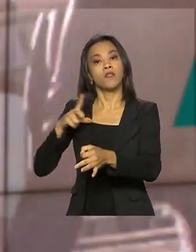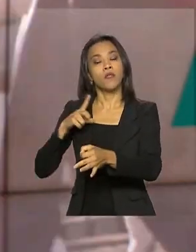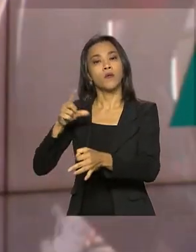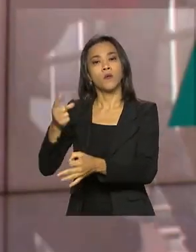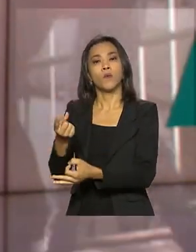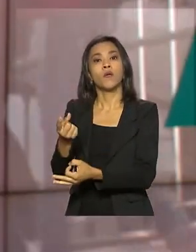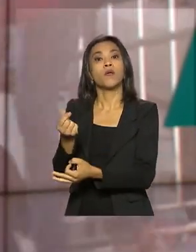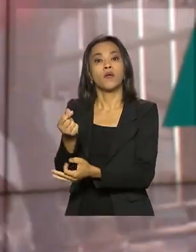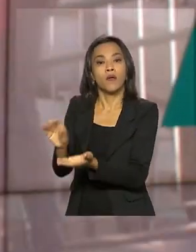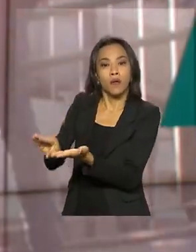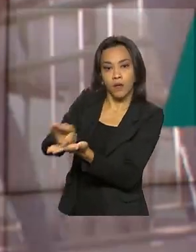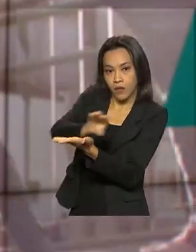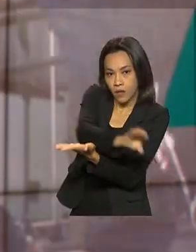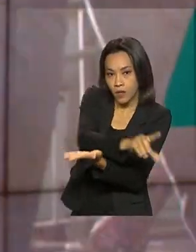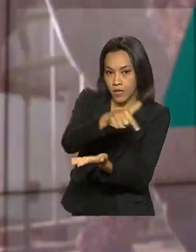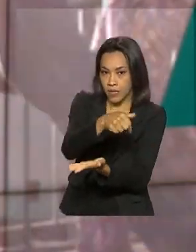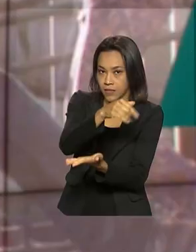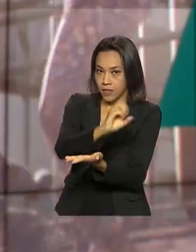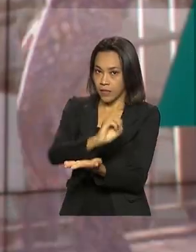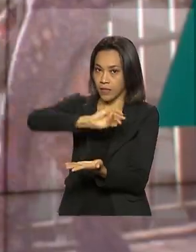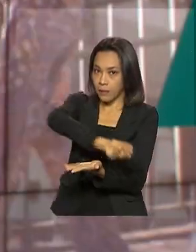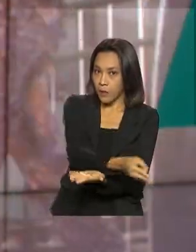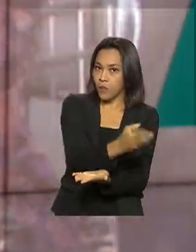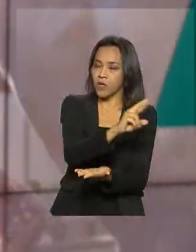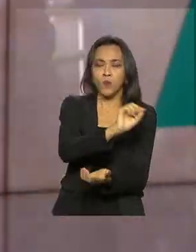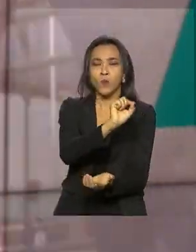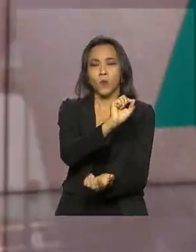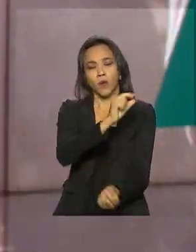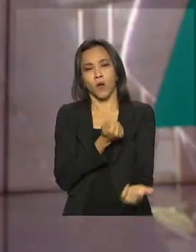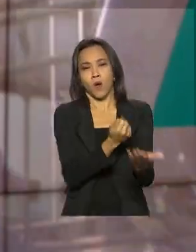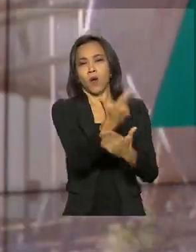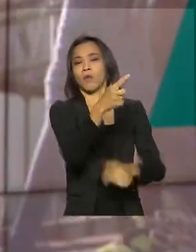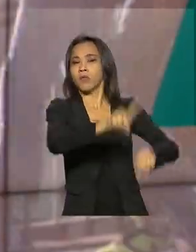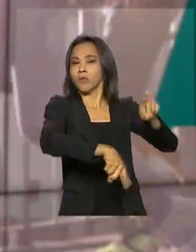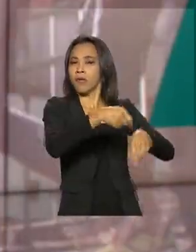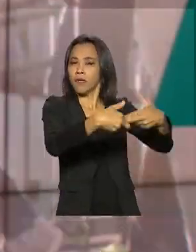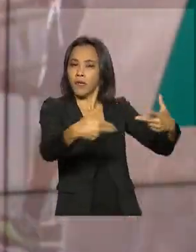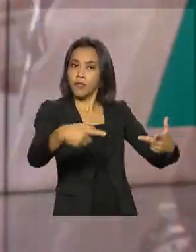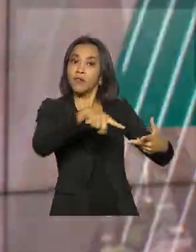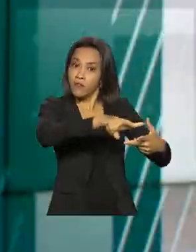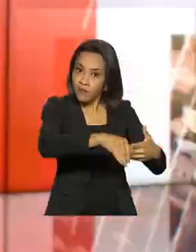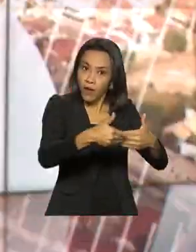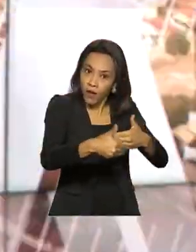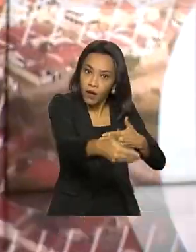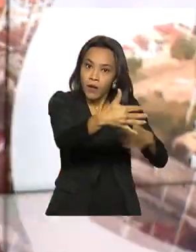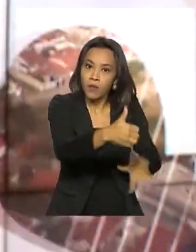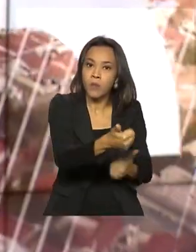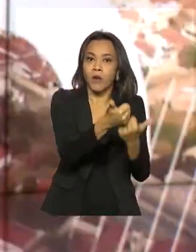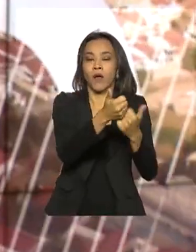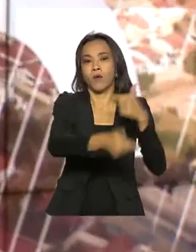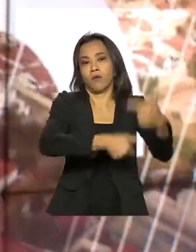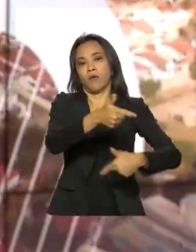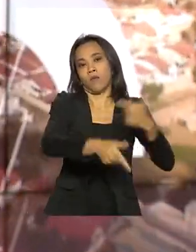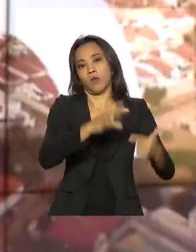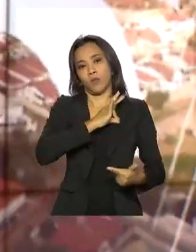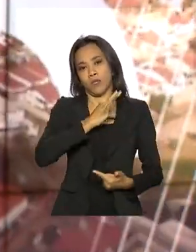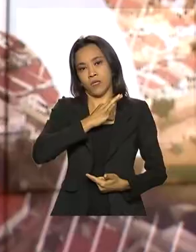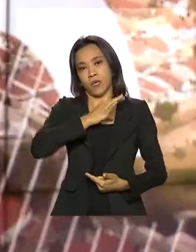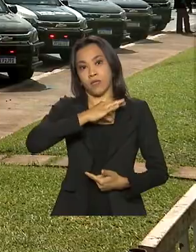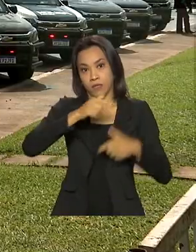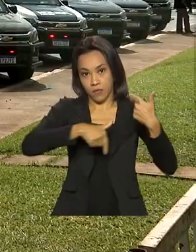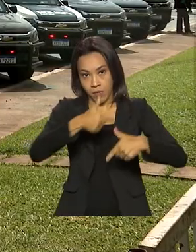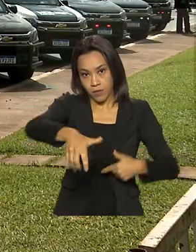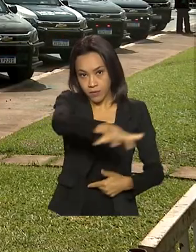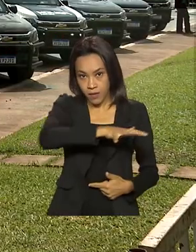mais de 70 milhões de reais para a compra de equipamentos que vão reforçar o trabalho de policiais que atuam nessas regiões.